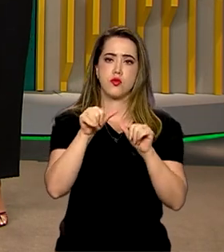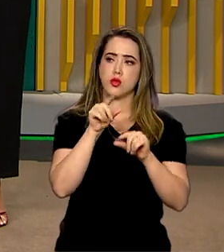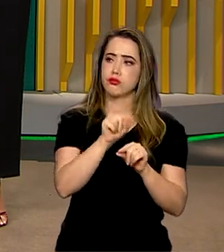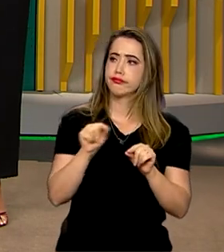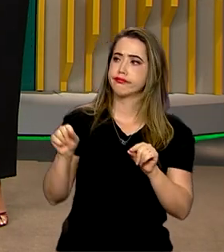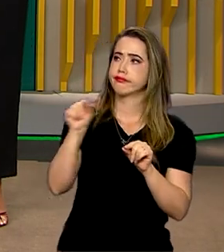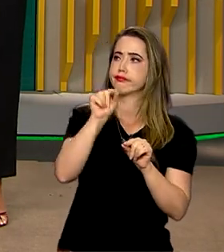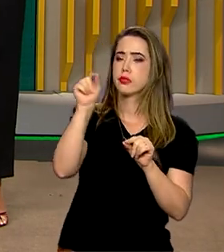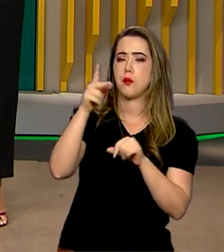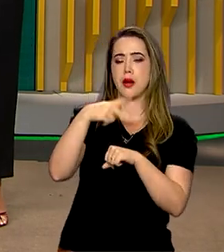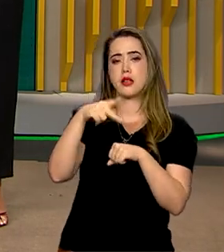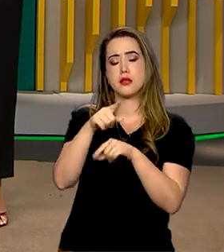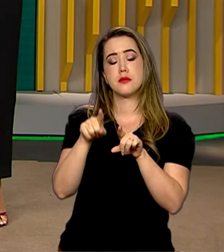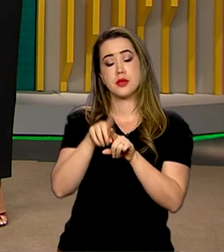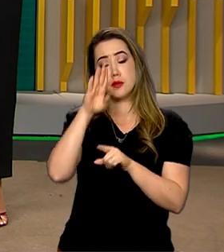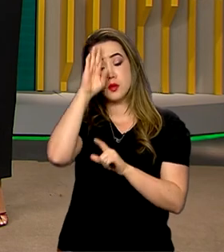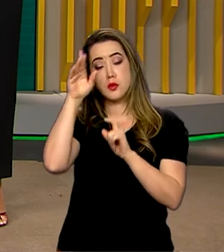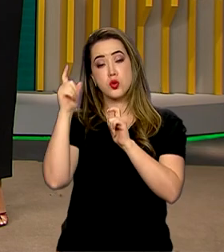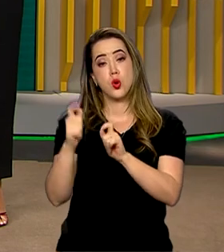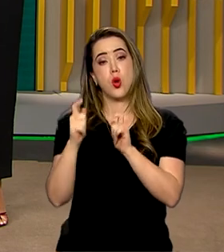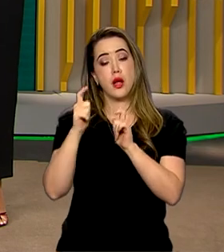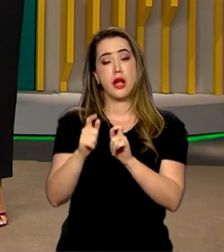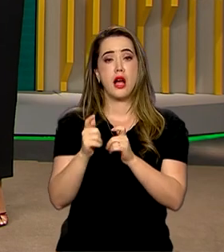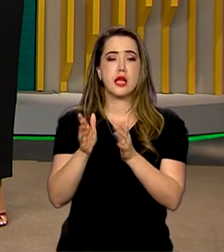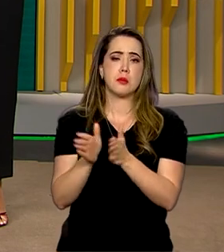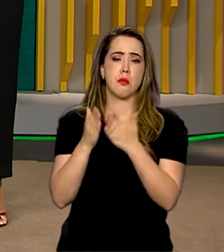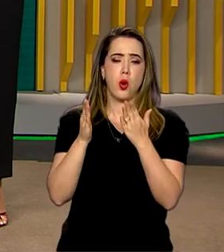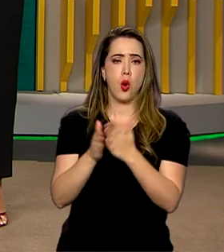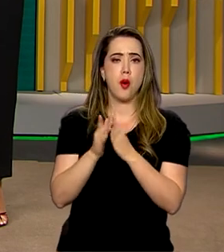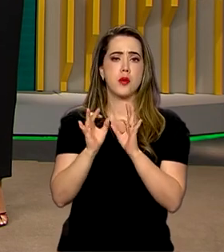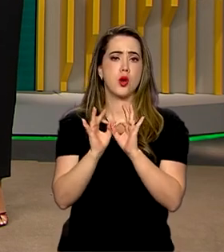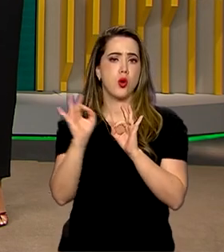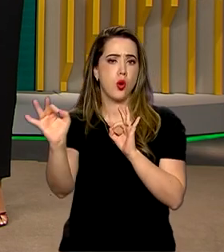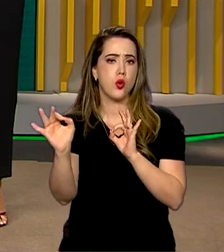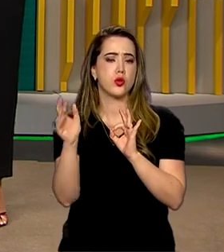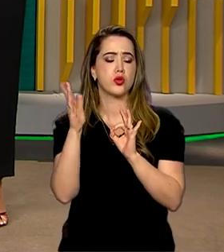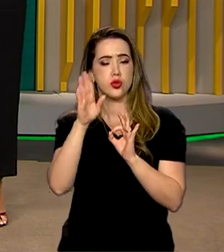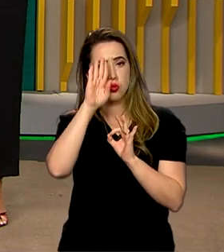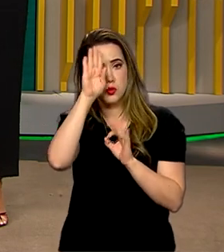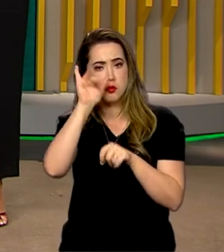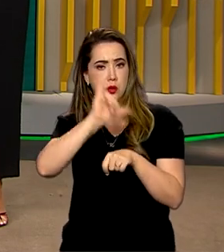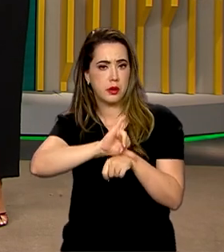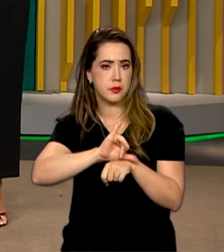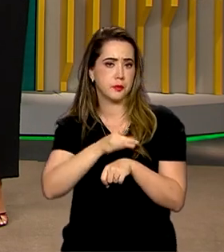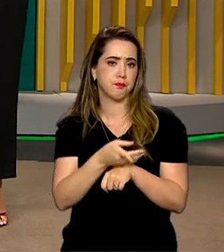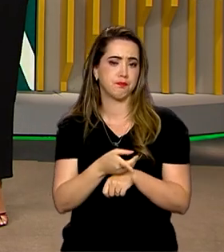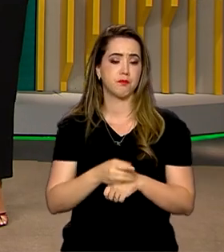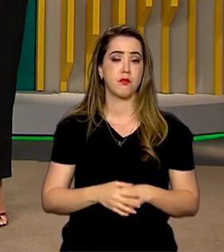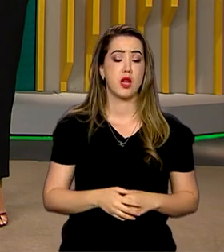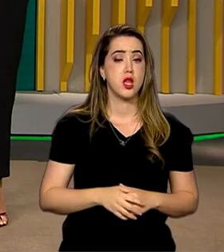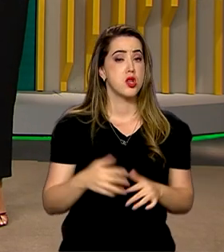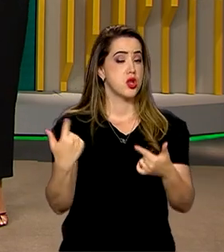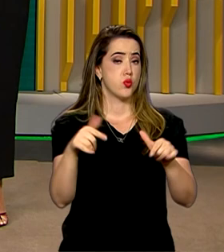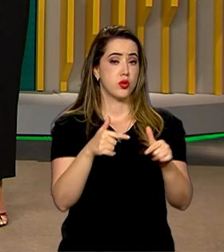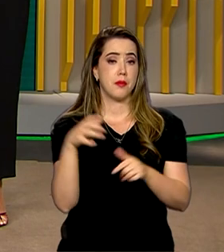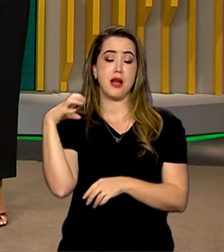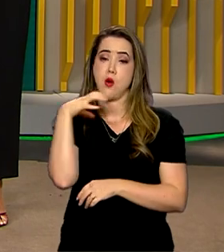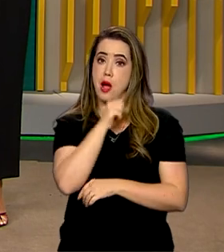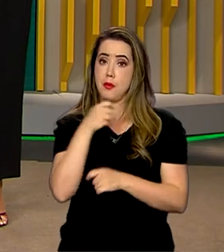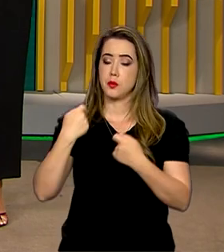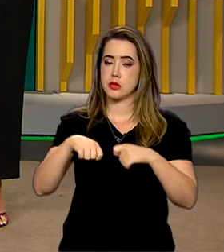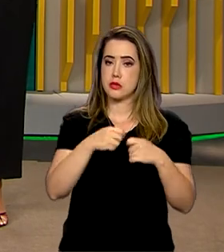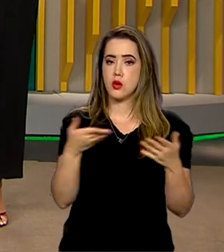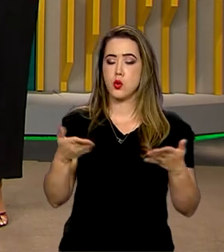mas principalmente em regiões carentes e afastadas dos grandes centros urbanos. É, Roberto, o trabalho acontece num ritmo acelerado, viu?